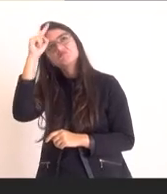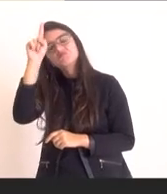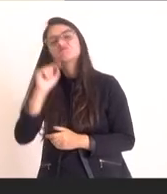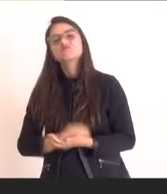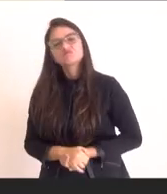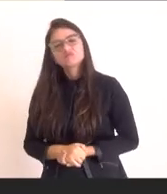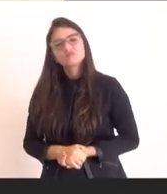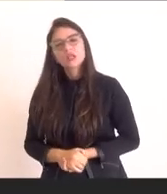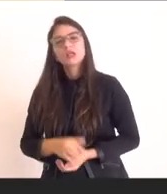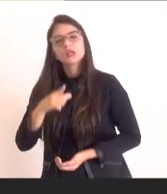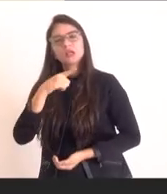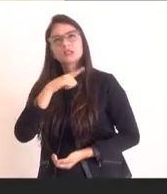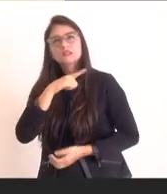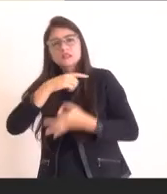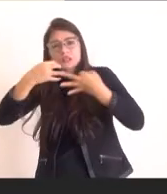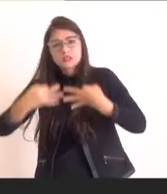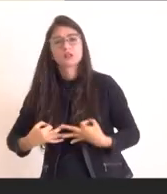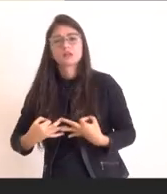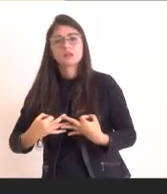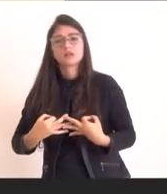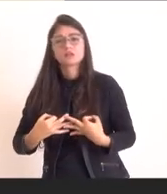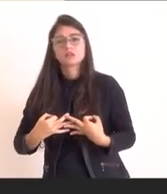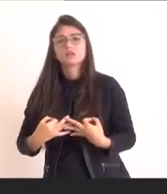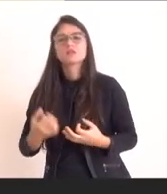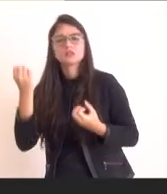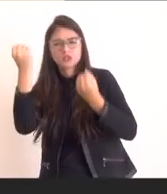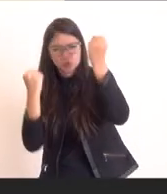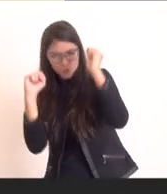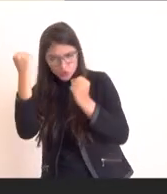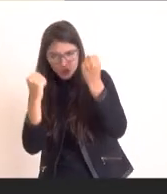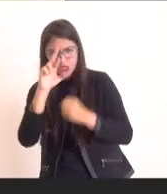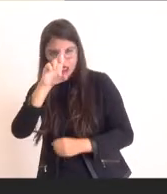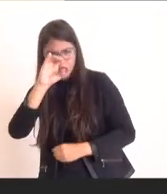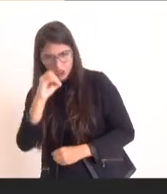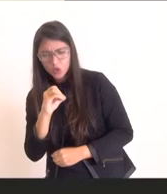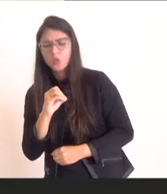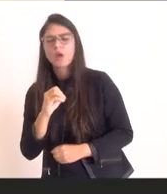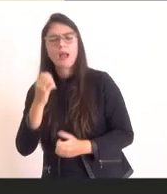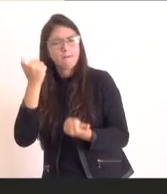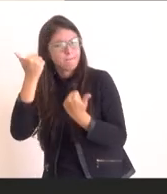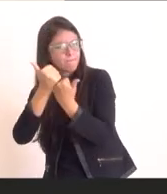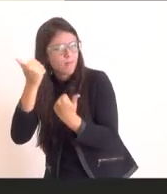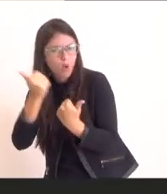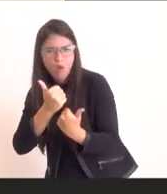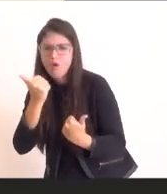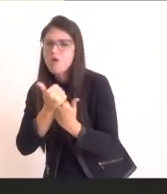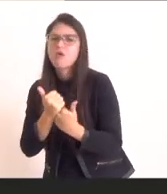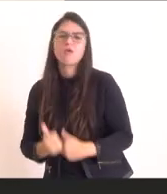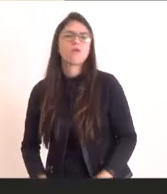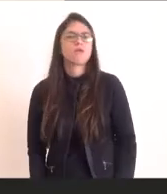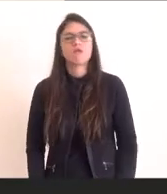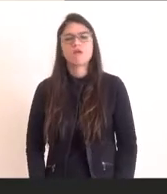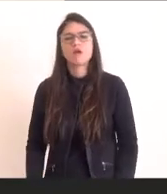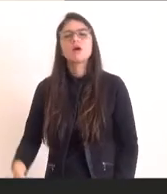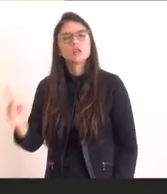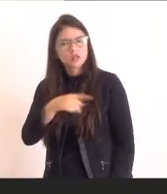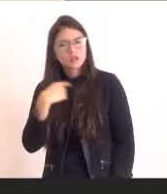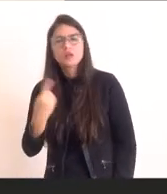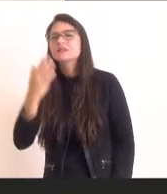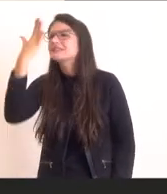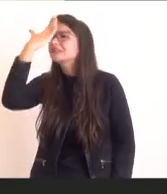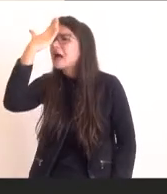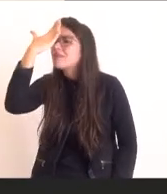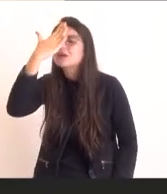certeza, a reindústria apoia integralmente a questão do fundo. A gente entende que é, de fato, uma